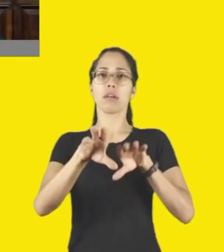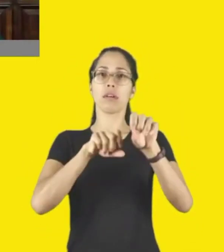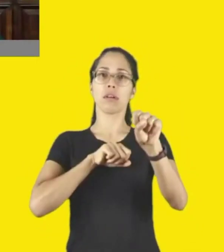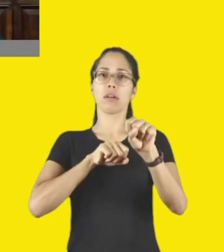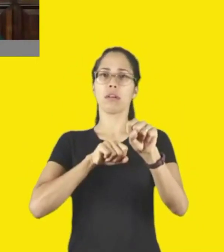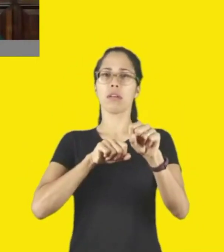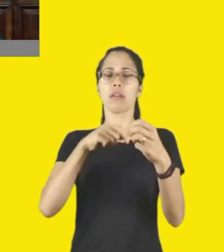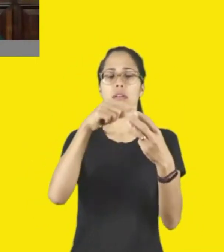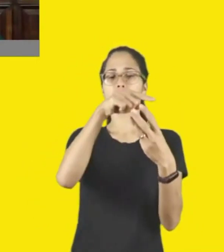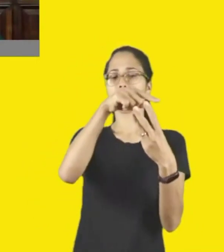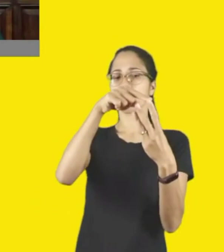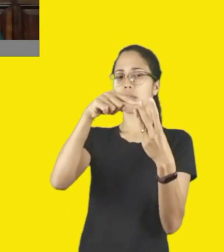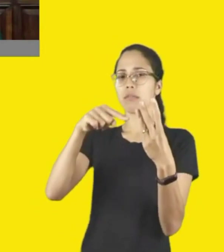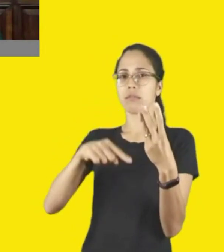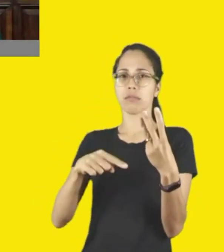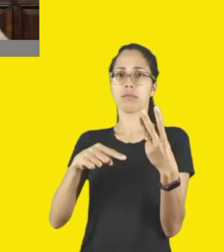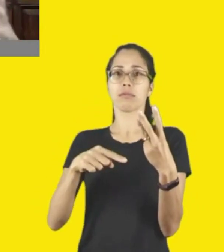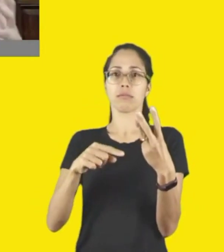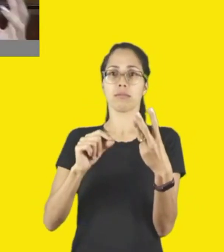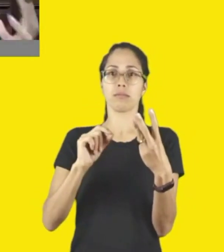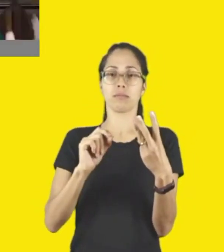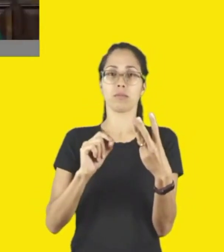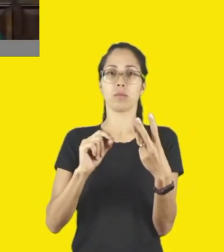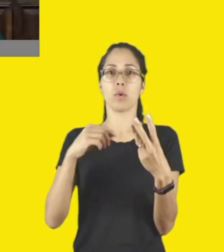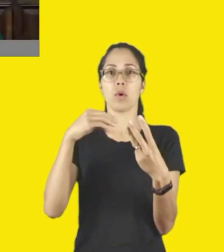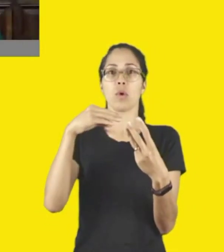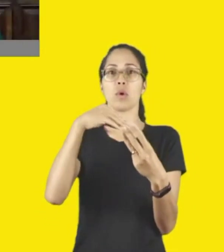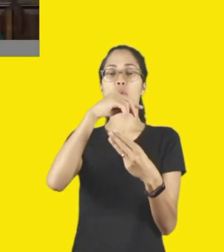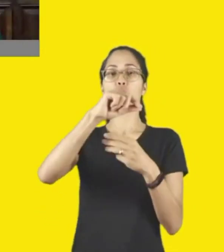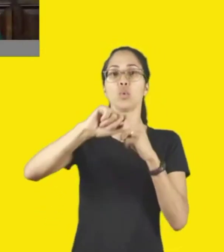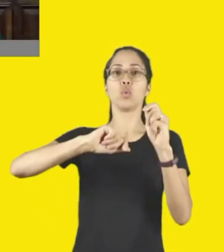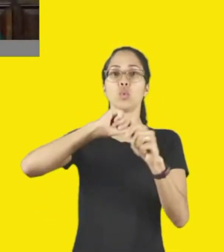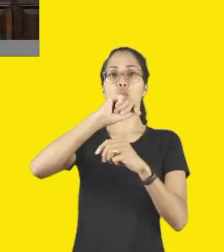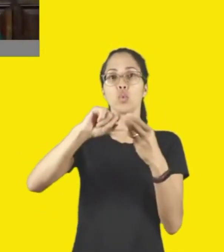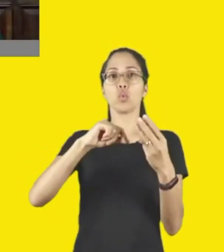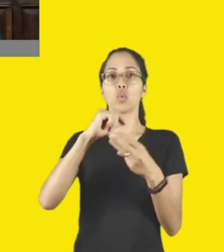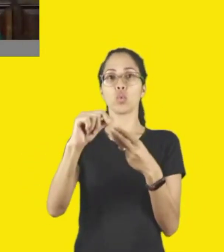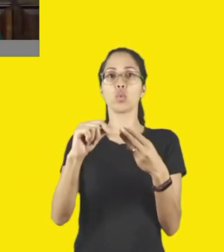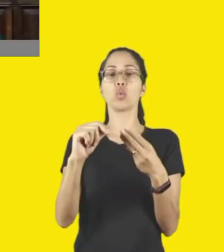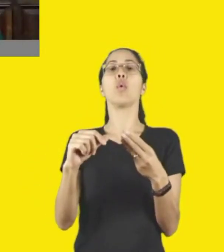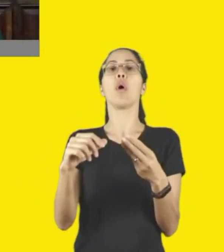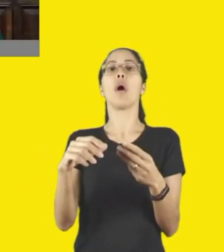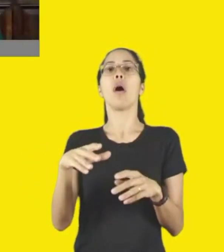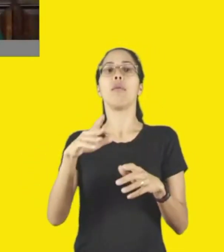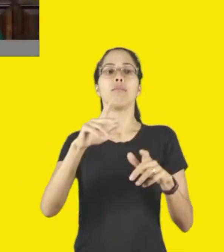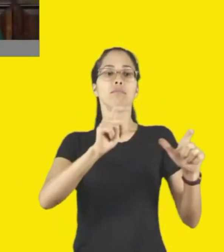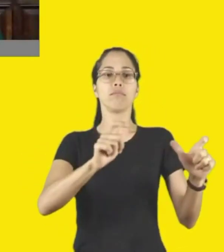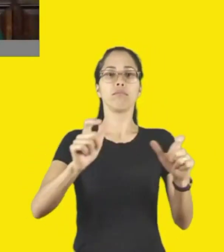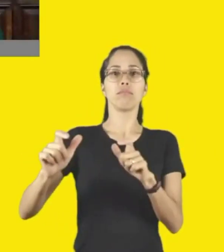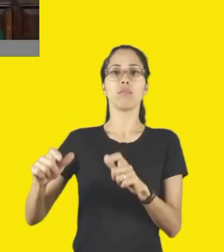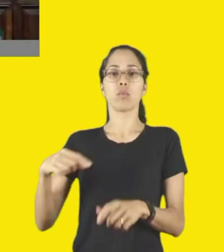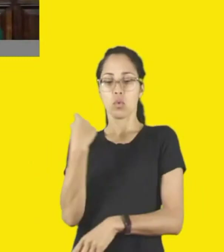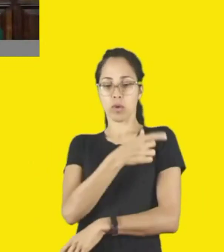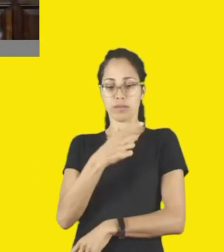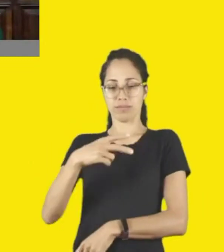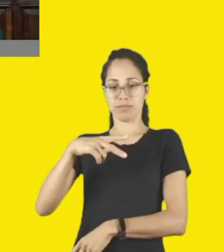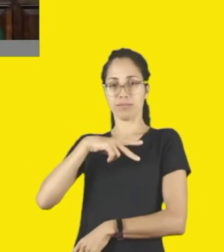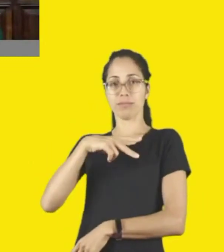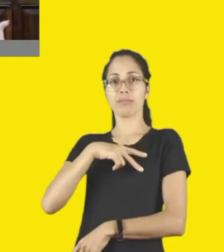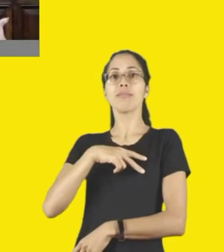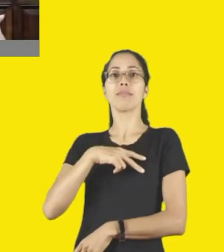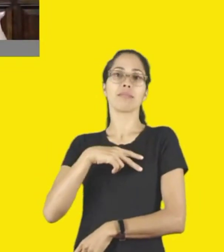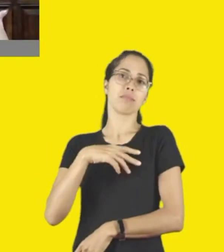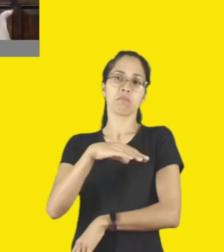três pés, né, embalados aí pelo que a gente chama de patrimônio, porque a gente é um patrimônio, material e